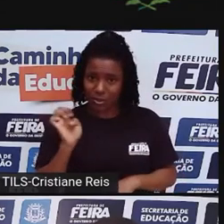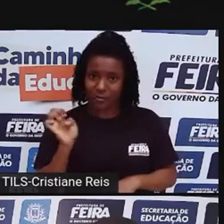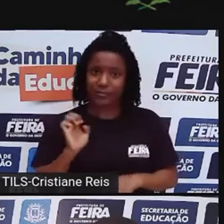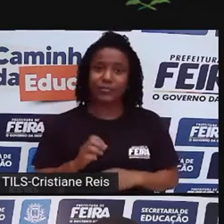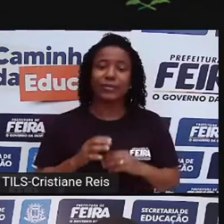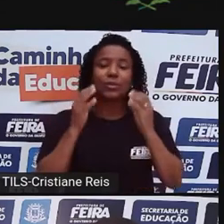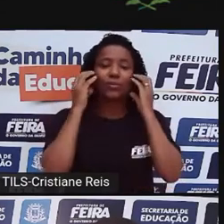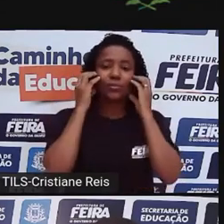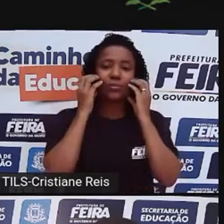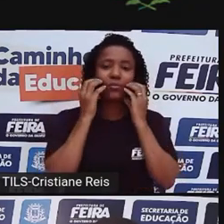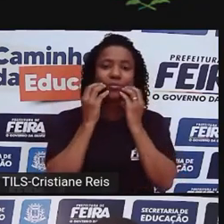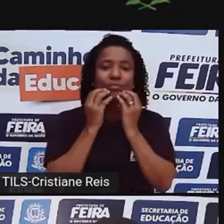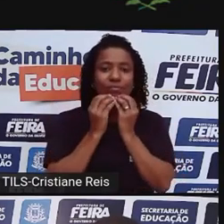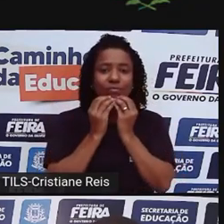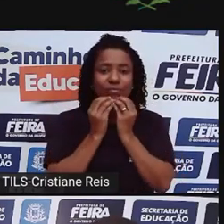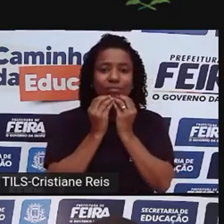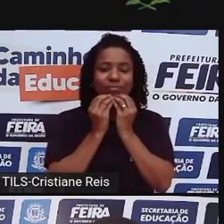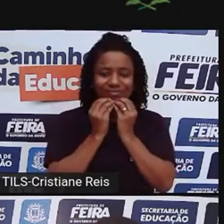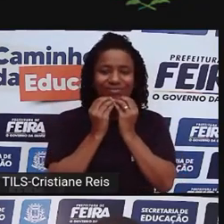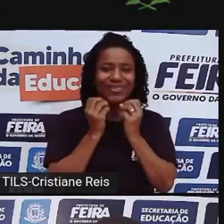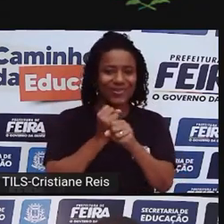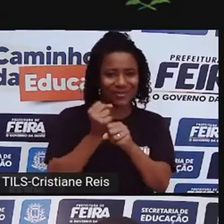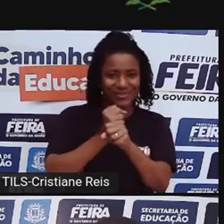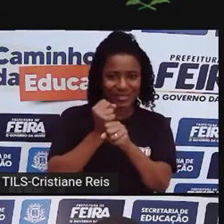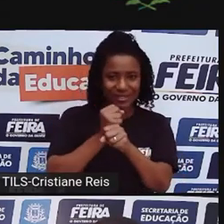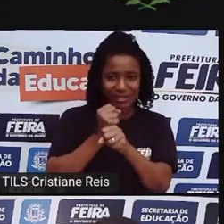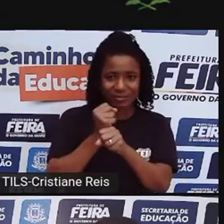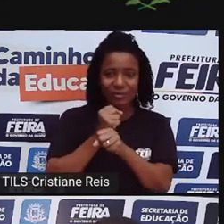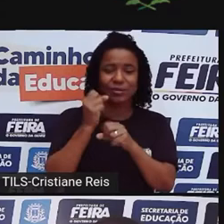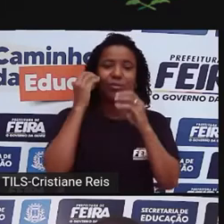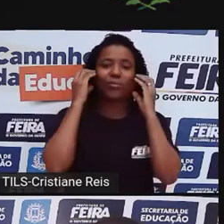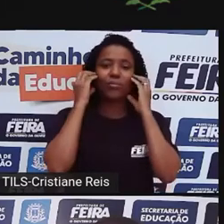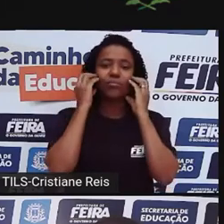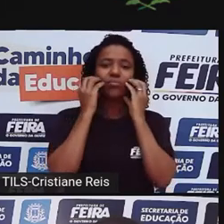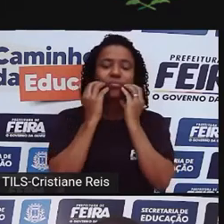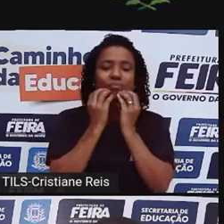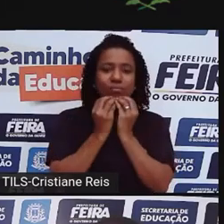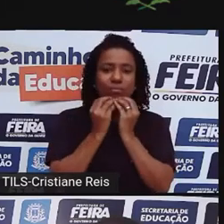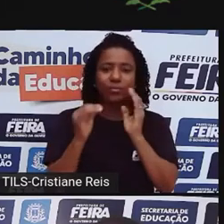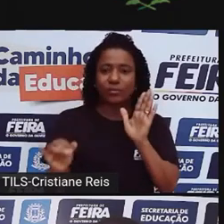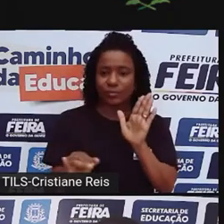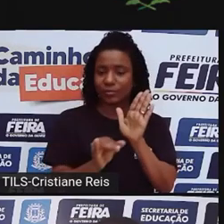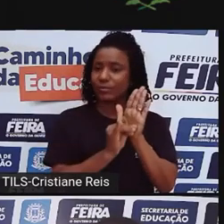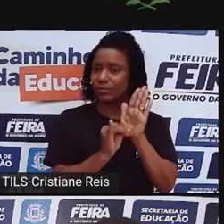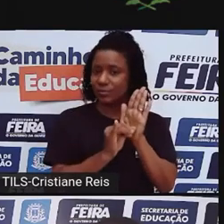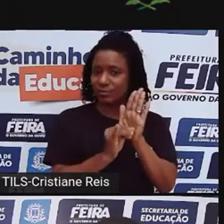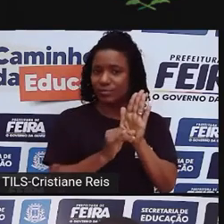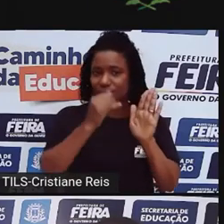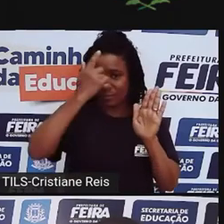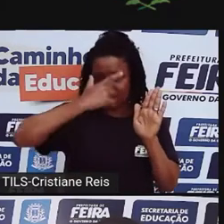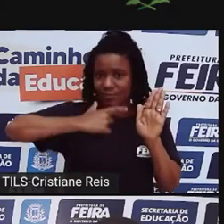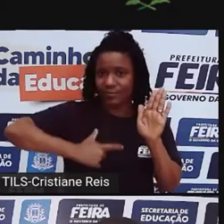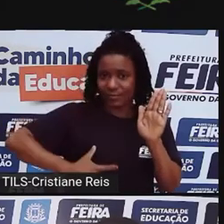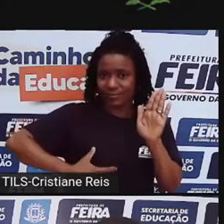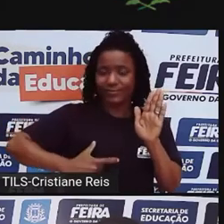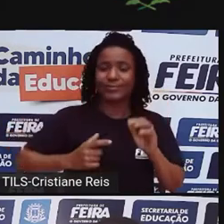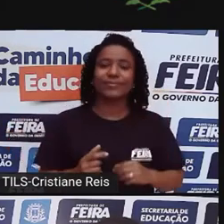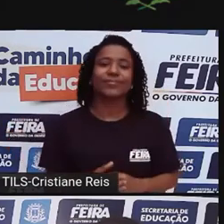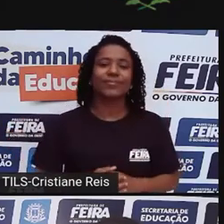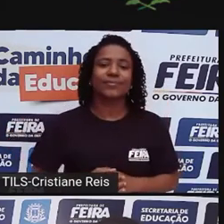Nesse momento não. Há muitos anos eu estou de barba, eu uso barba, né? Faço parte da minha identidade, do meu fenótipo, do meu estereótipo, essa barba.